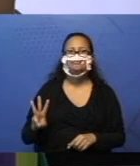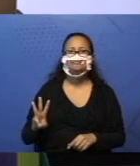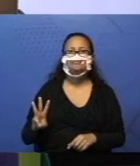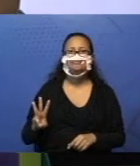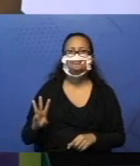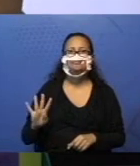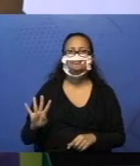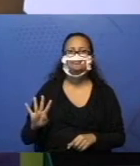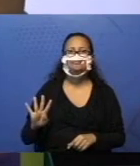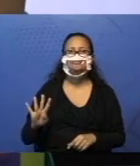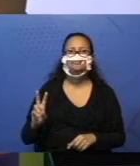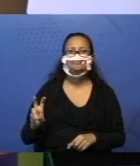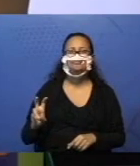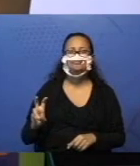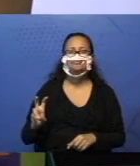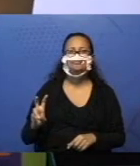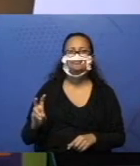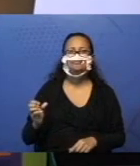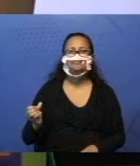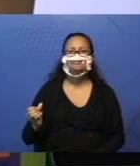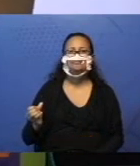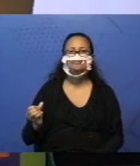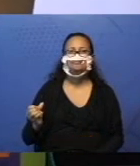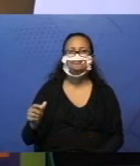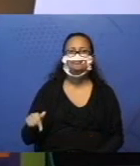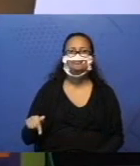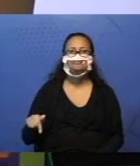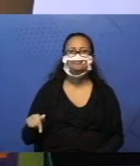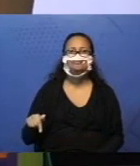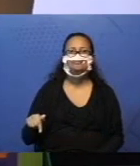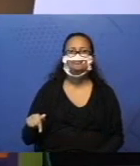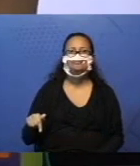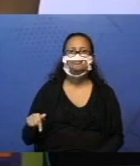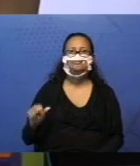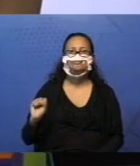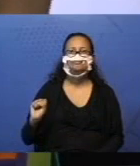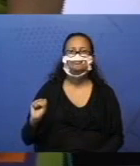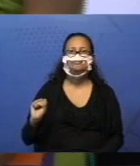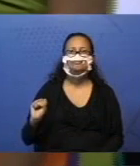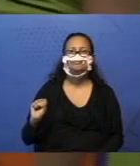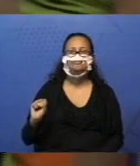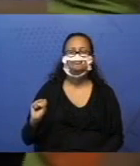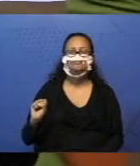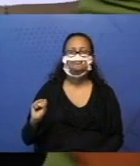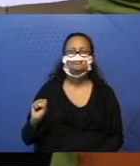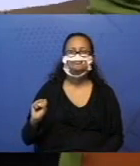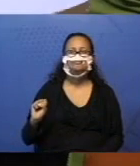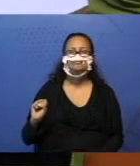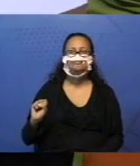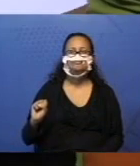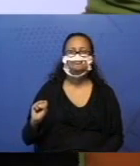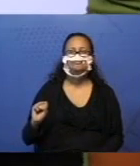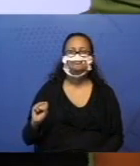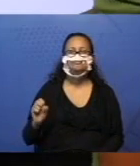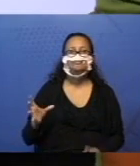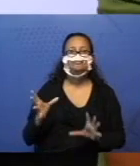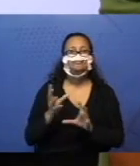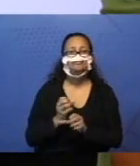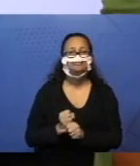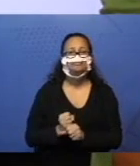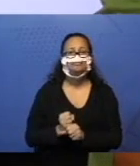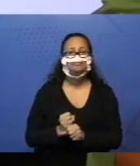3, 4, 5, 6, 7, 8. Então, nossa adição será